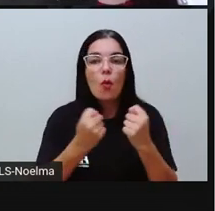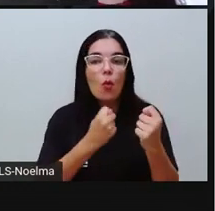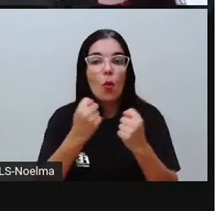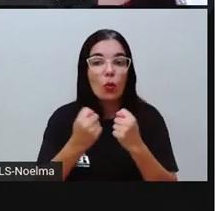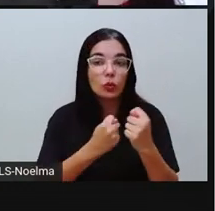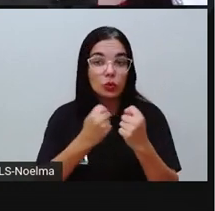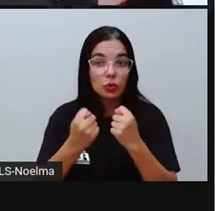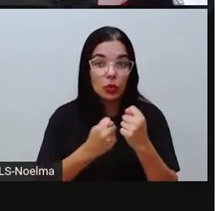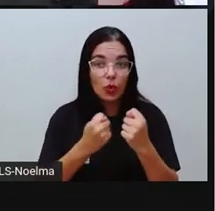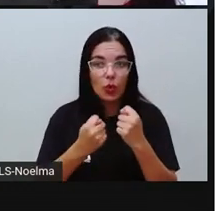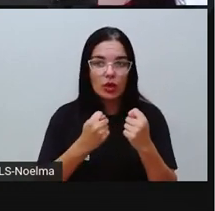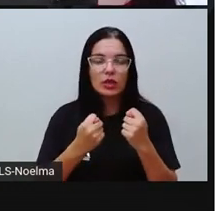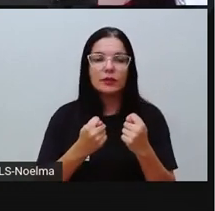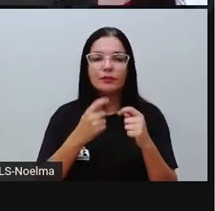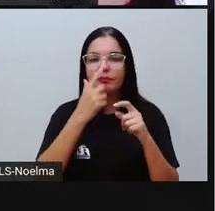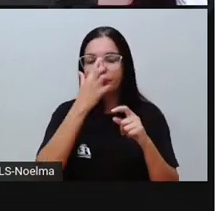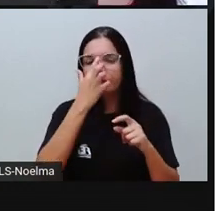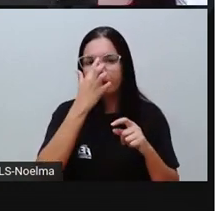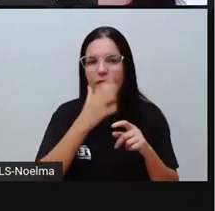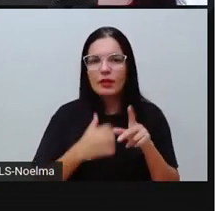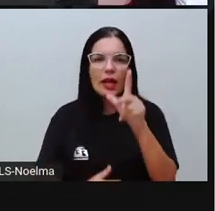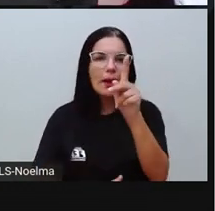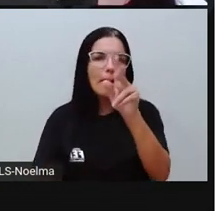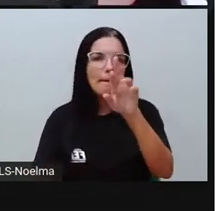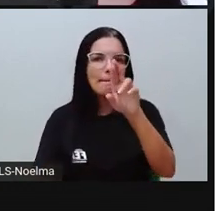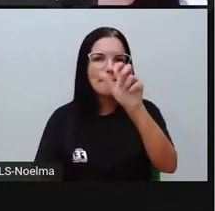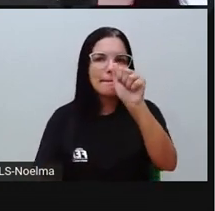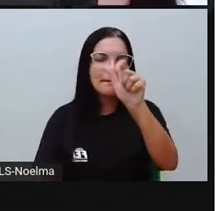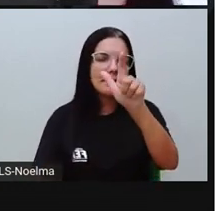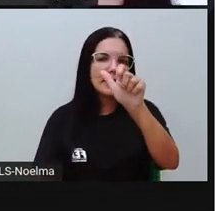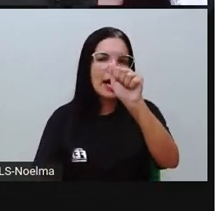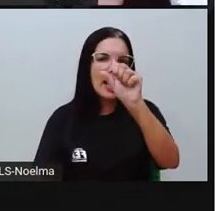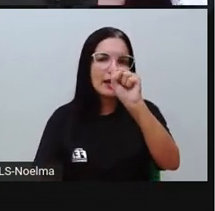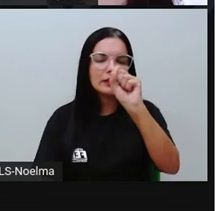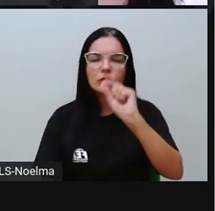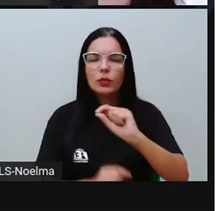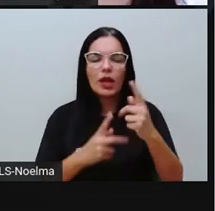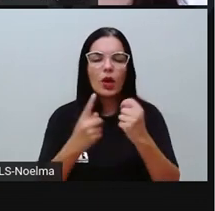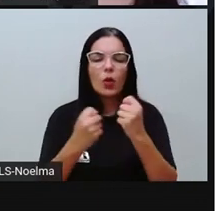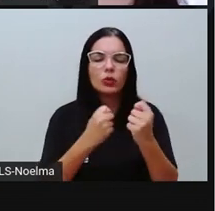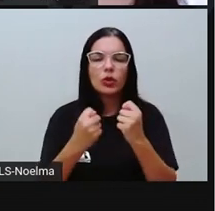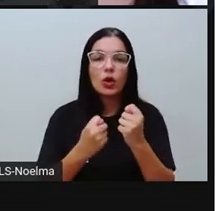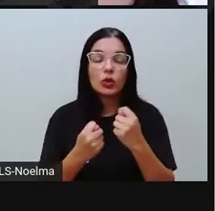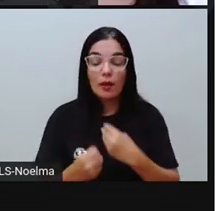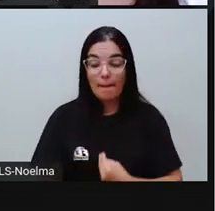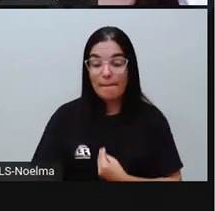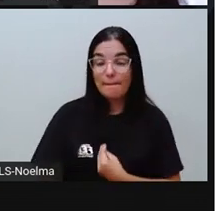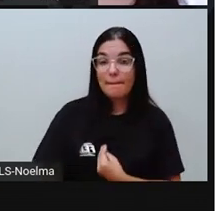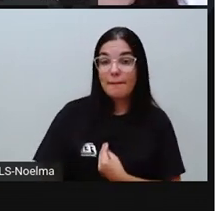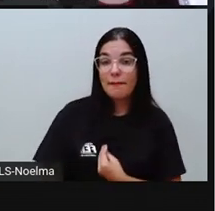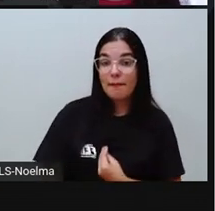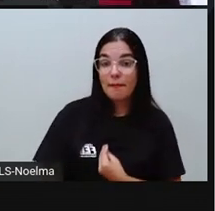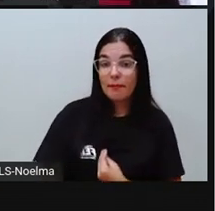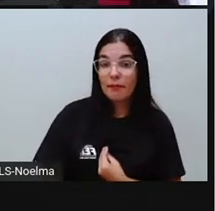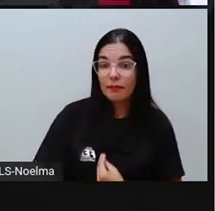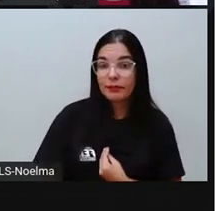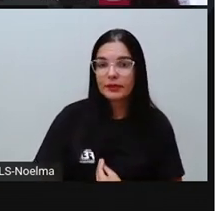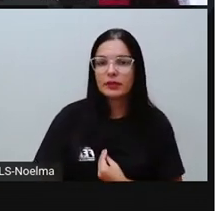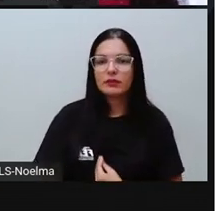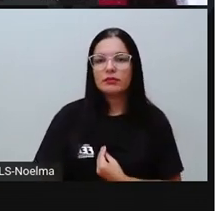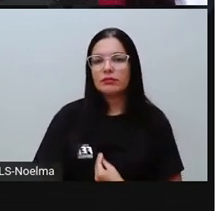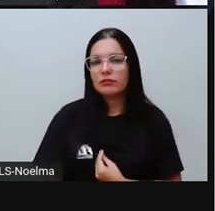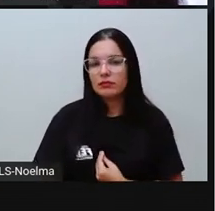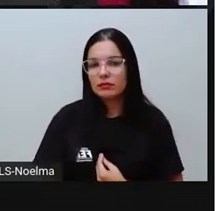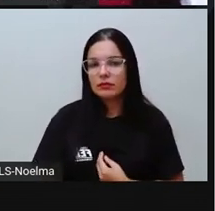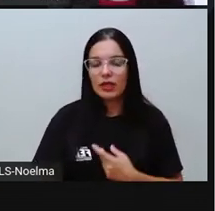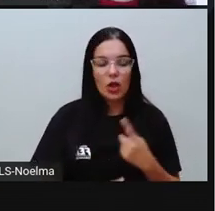E ainda há o controle biológico de pragas. Quando a gente fala... O que é controle biológico? Controle biológico é quando a gente utiliza uma vida